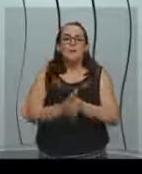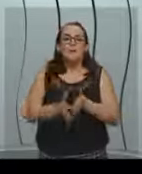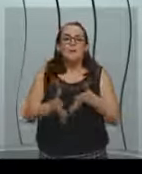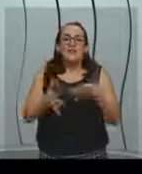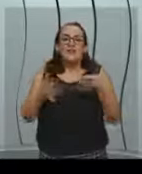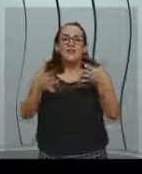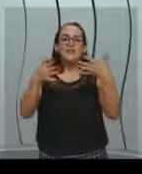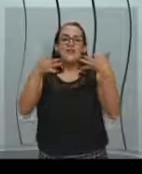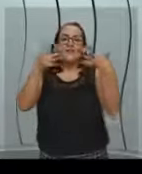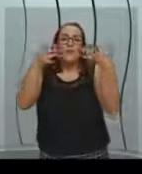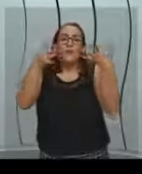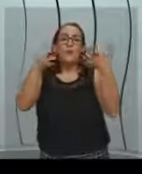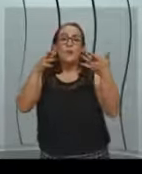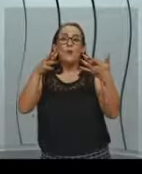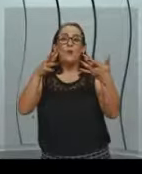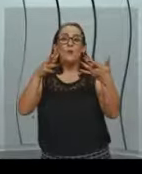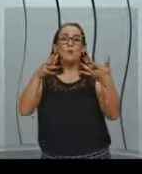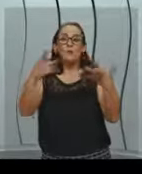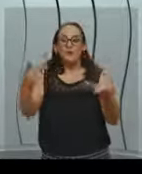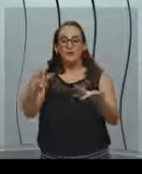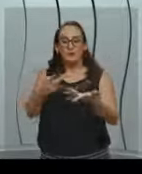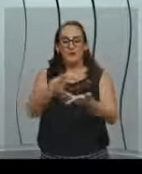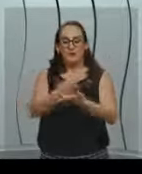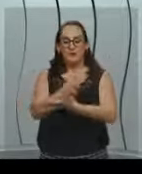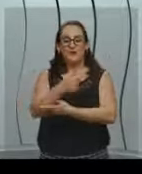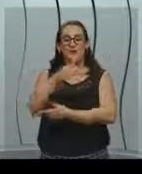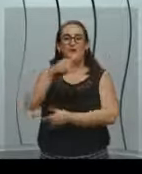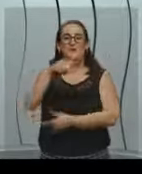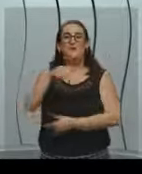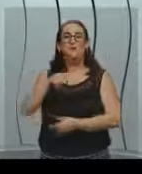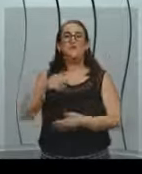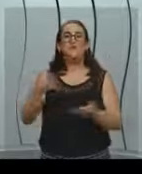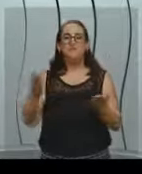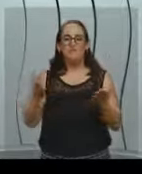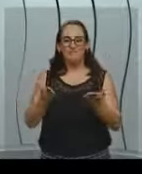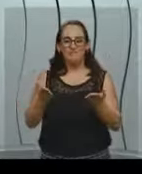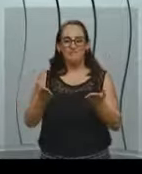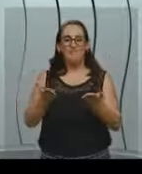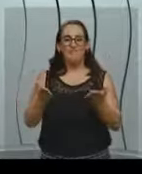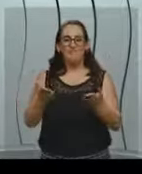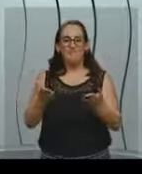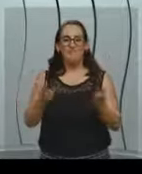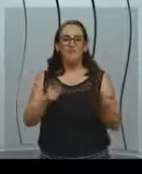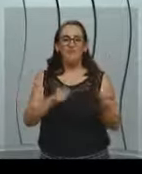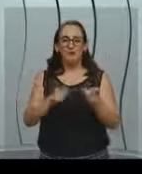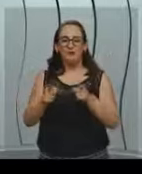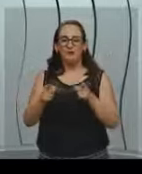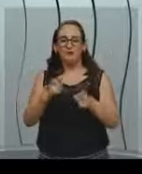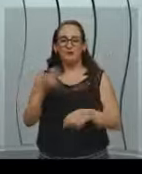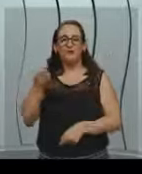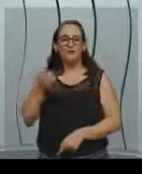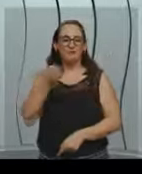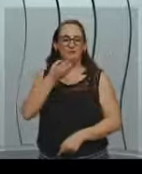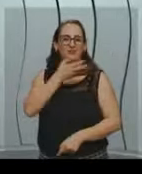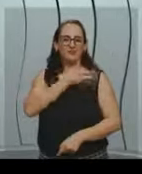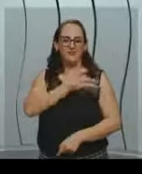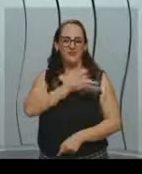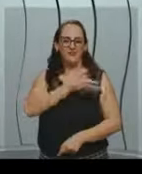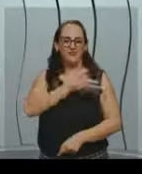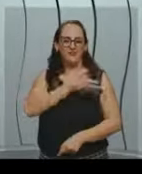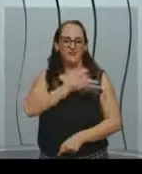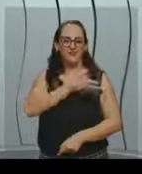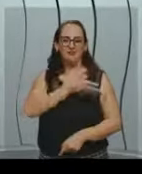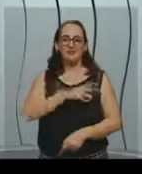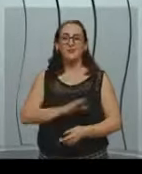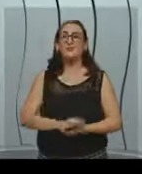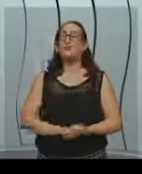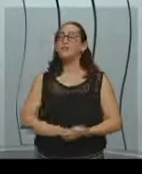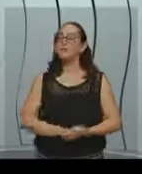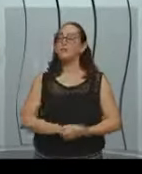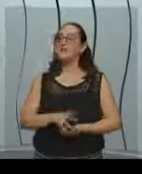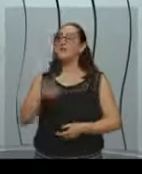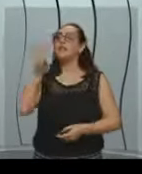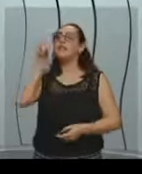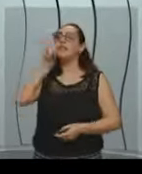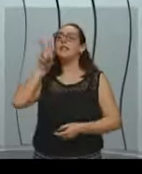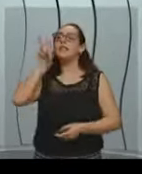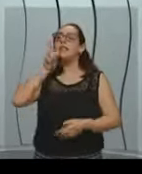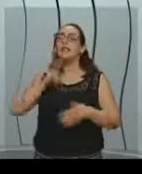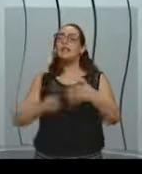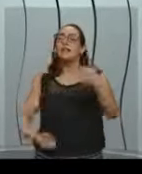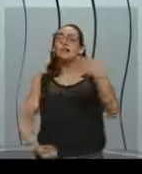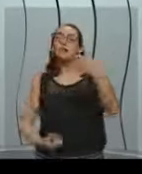nos tempos modernos. Então vamos lá, retomando sobre o surgimento da câmera fotográfica.